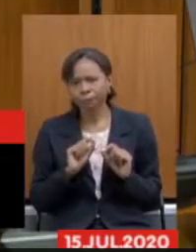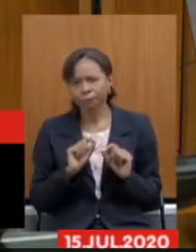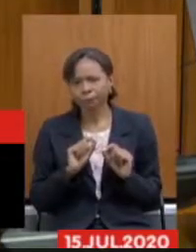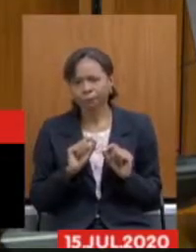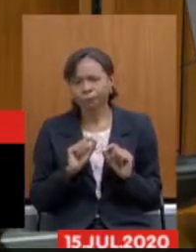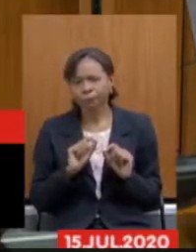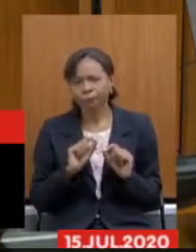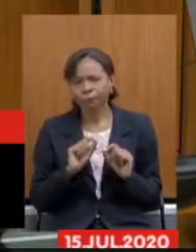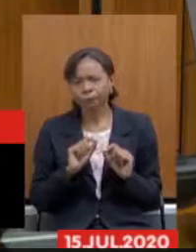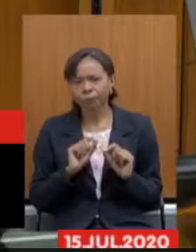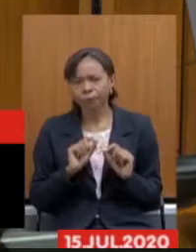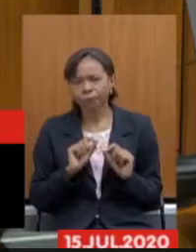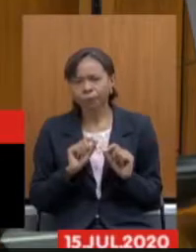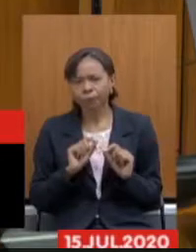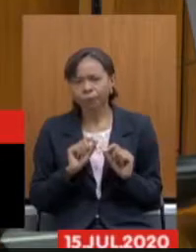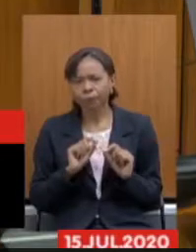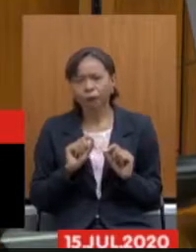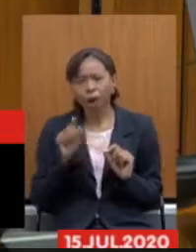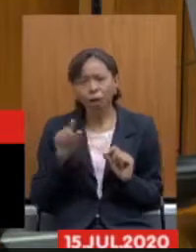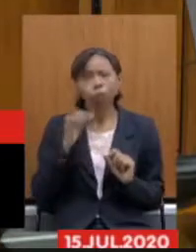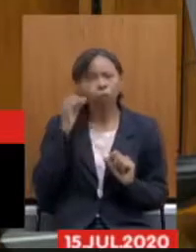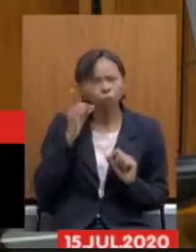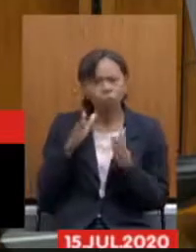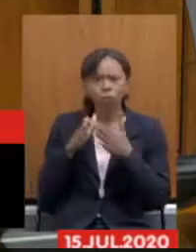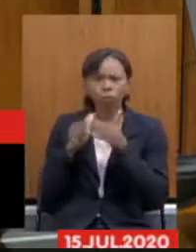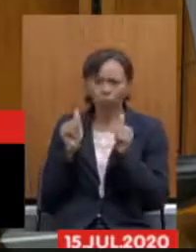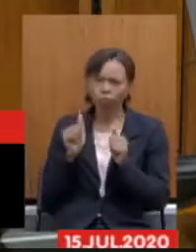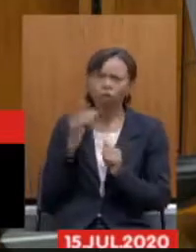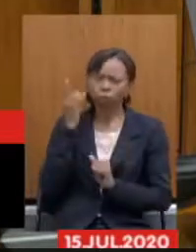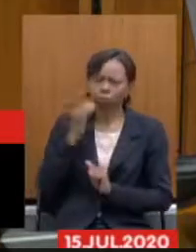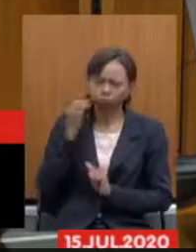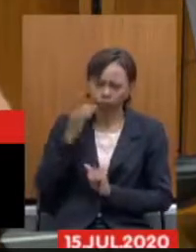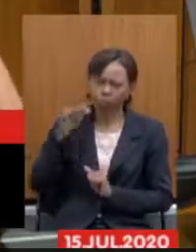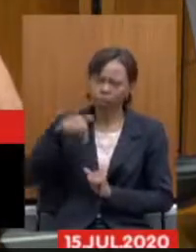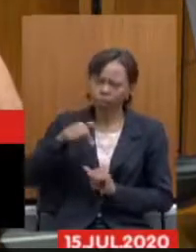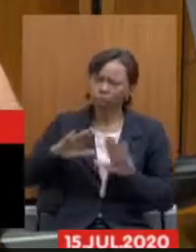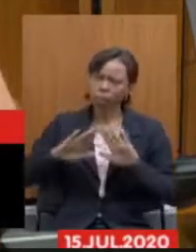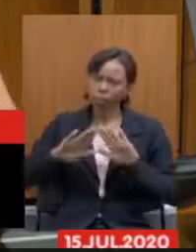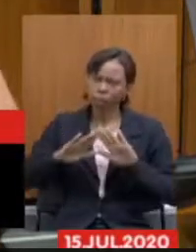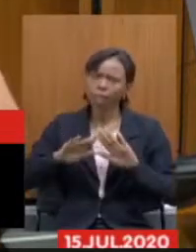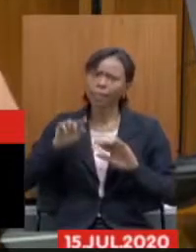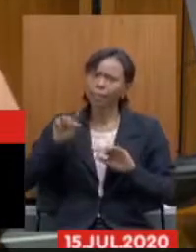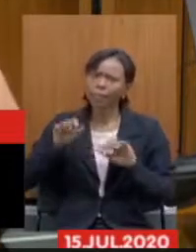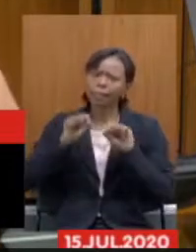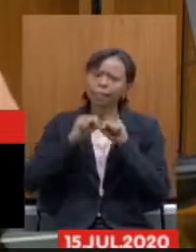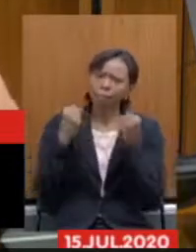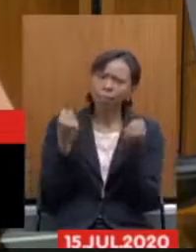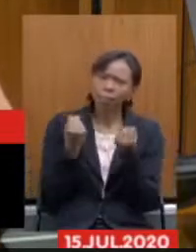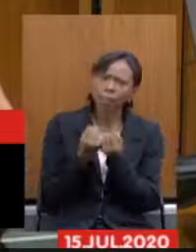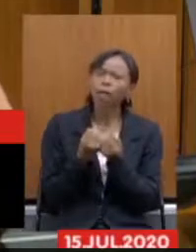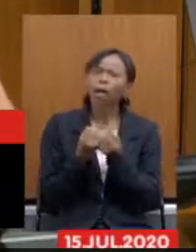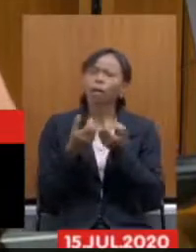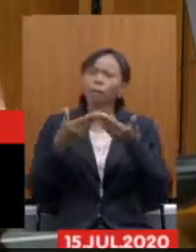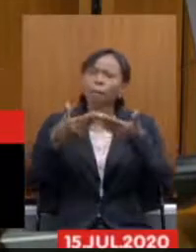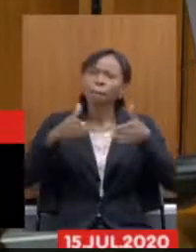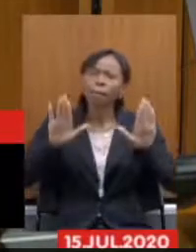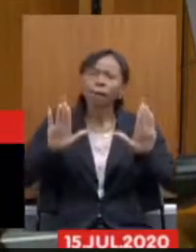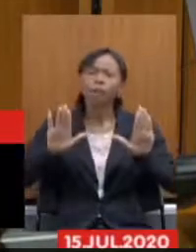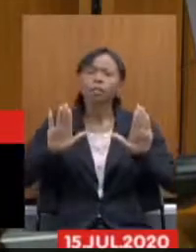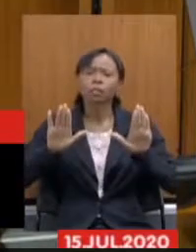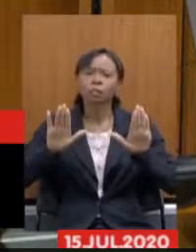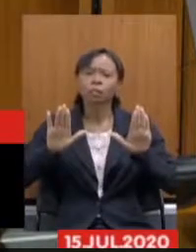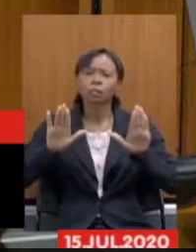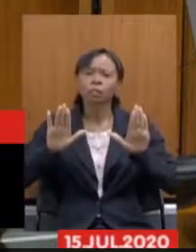o que nós pedimos aos deputados dessa casa que tentaram com esse seminário abrir um espaço que não é um